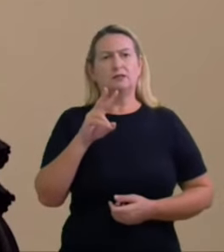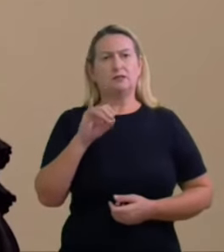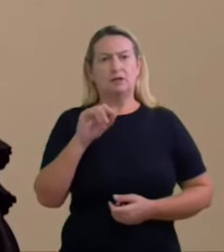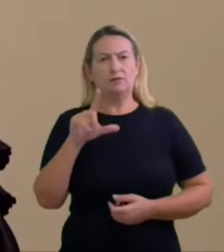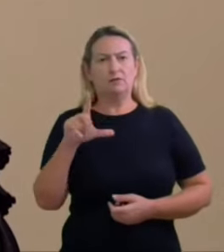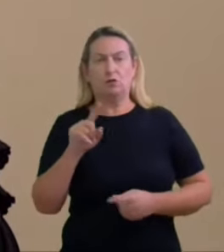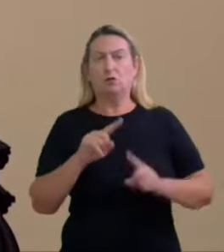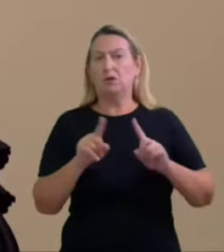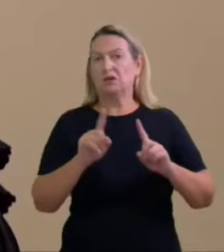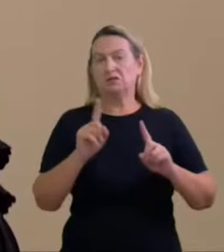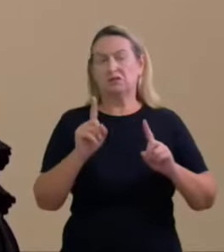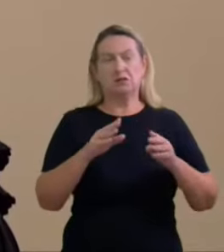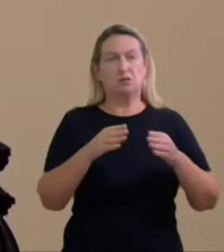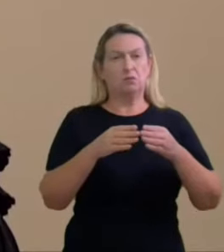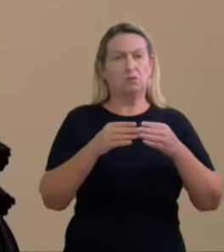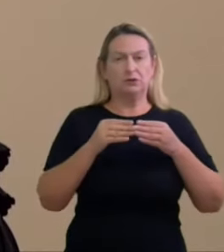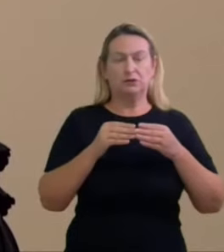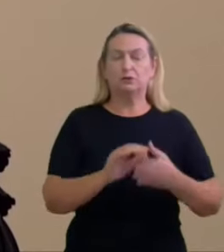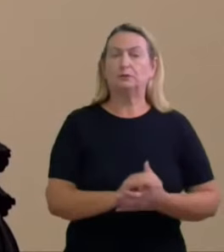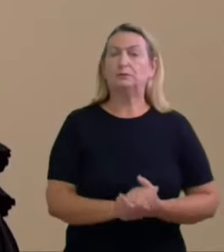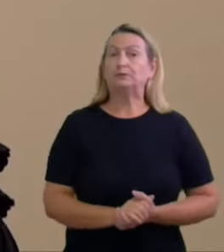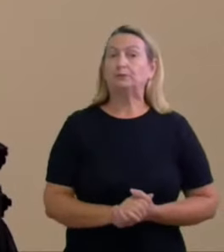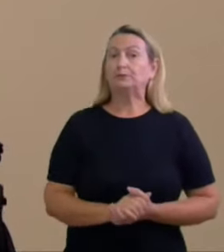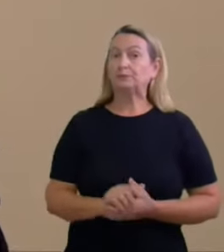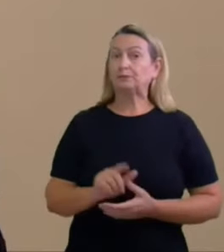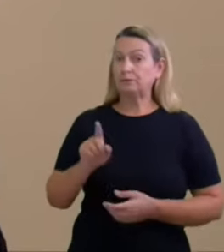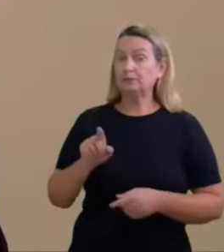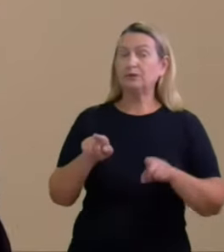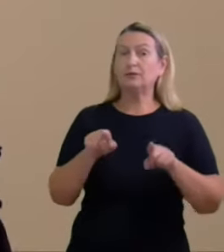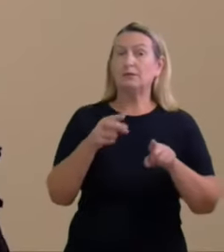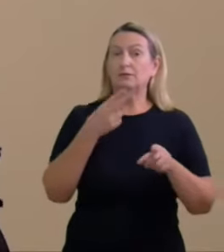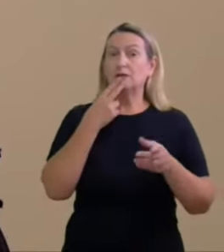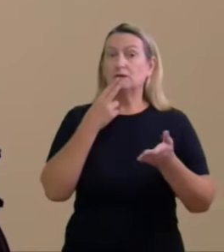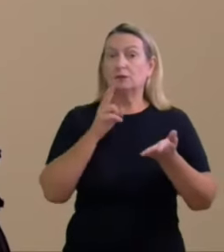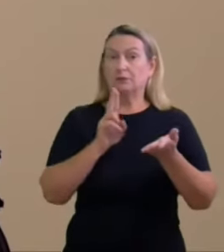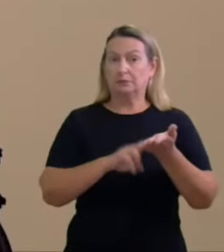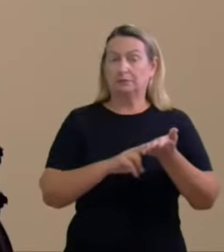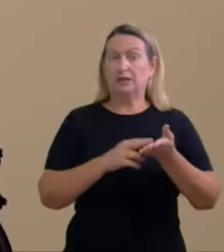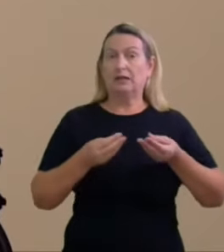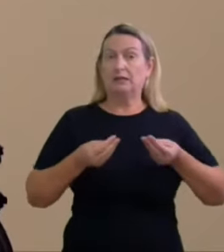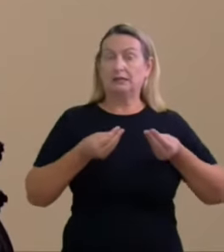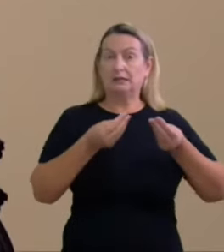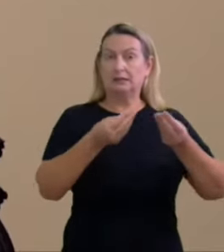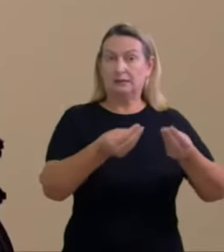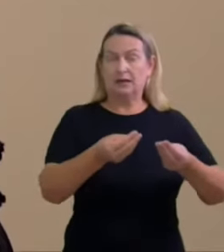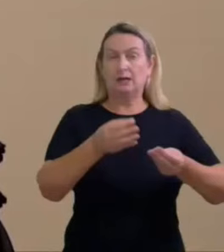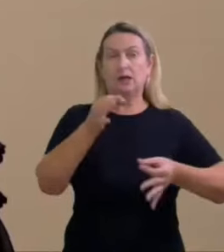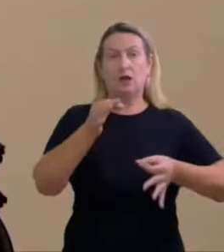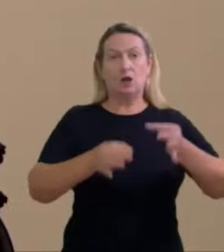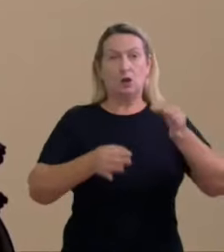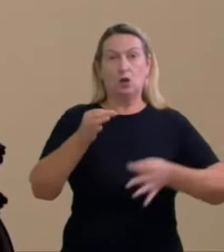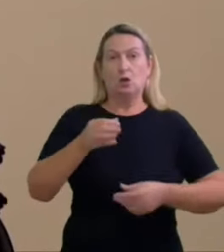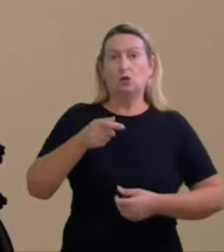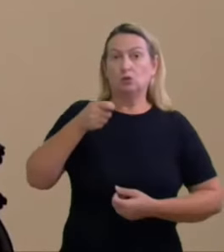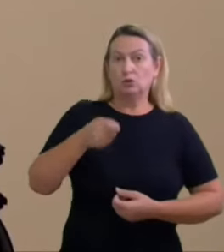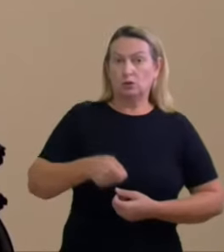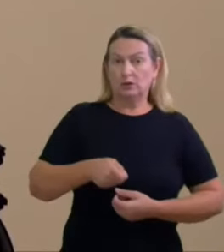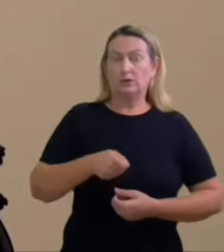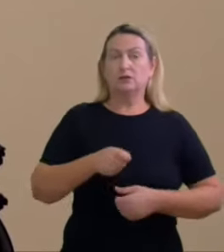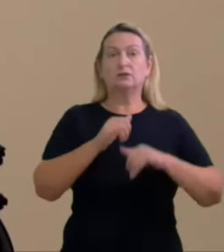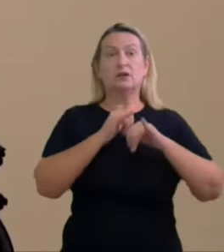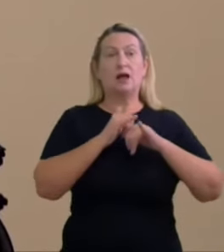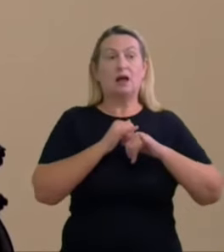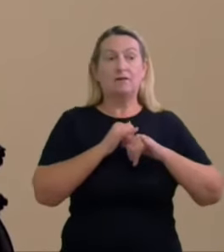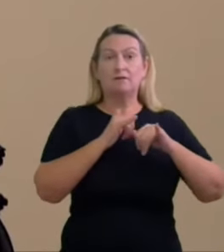novamente em sede de memoriais foi apresentada uma petição dirigida ao juiz lá da monitória noticiando essa relação